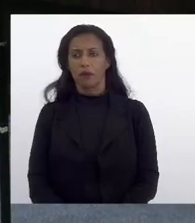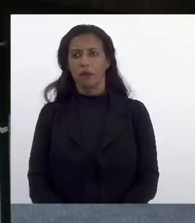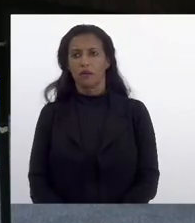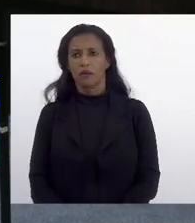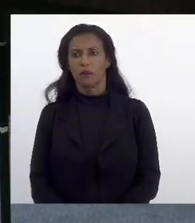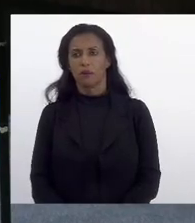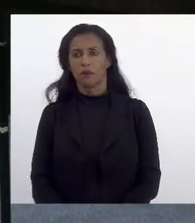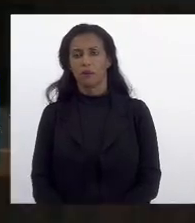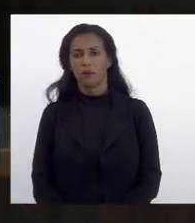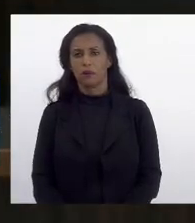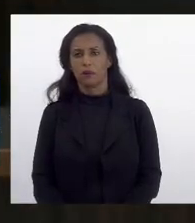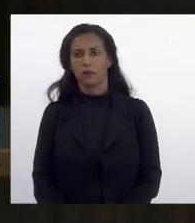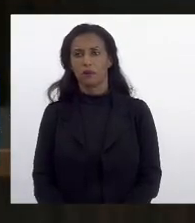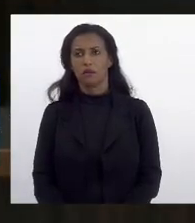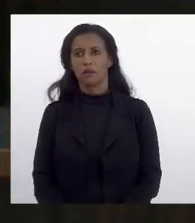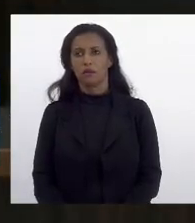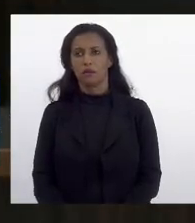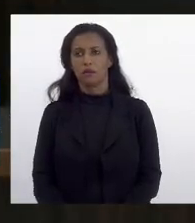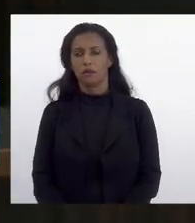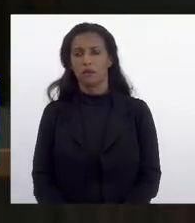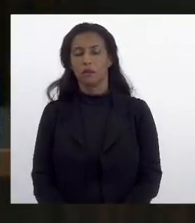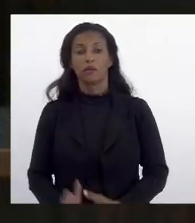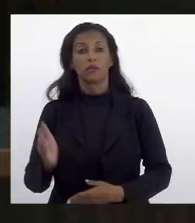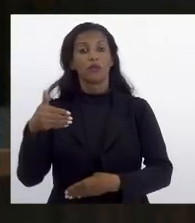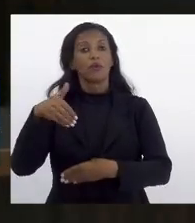Então, o voto...